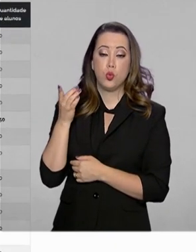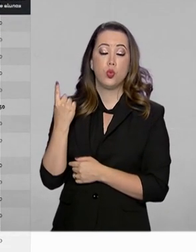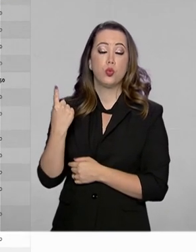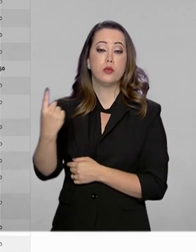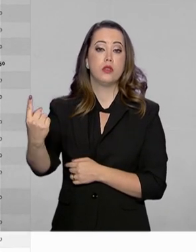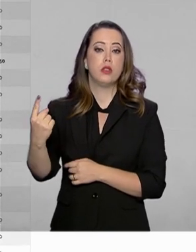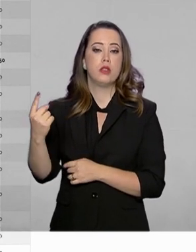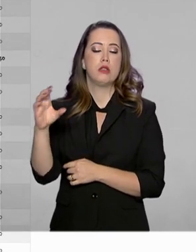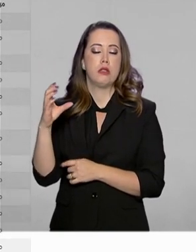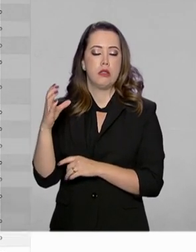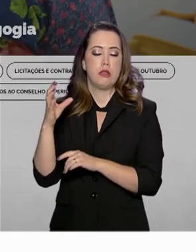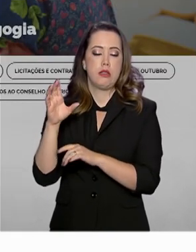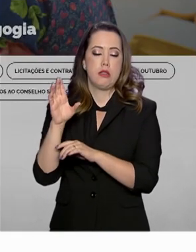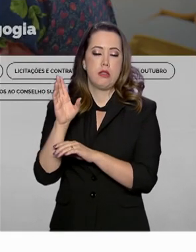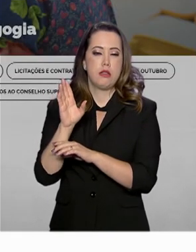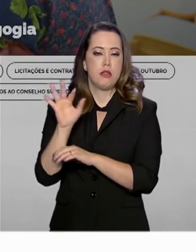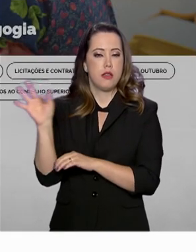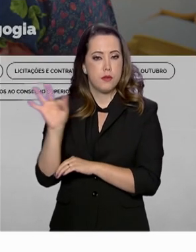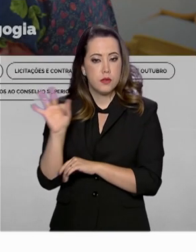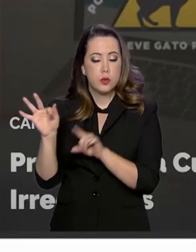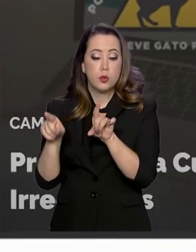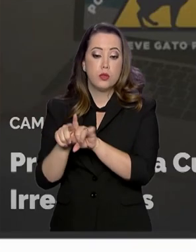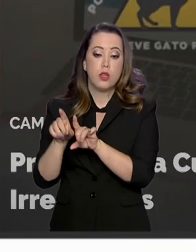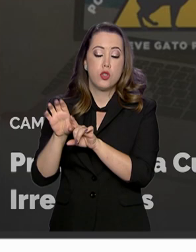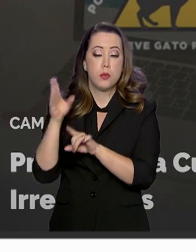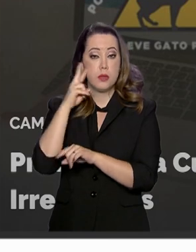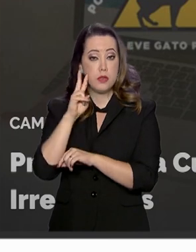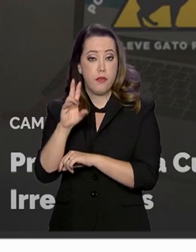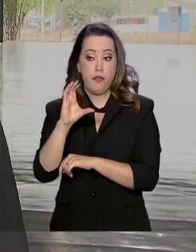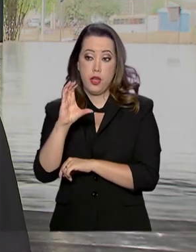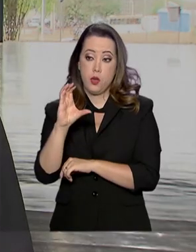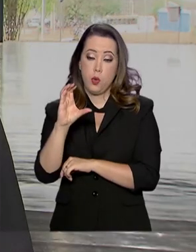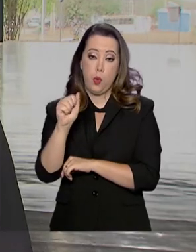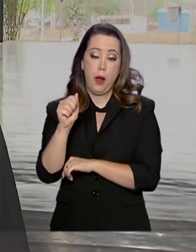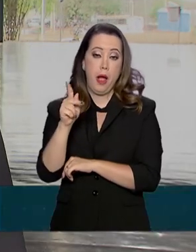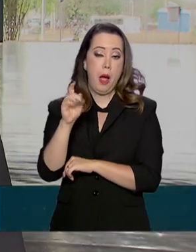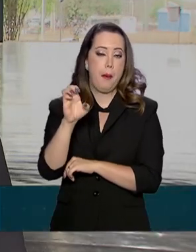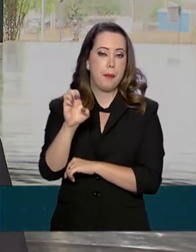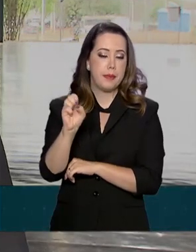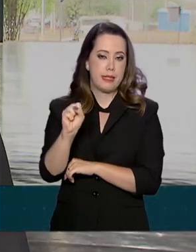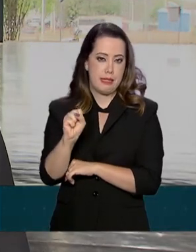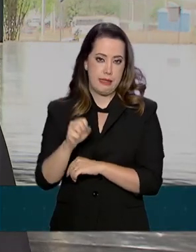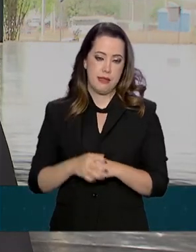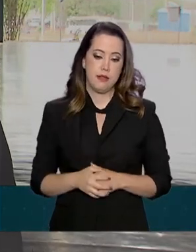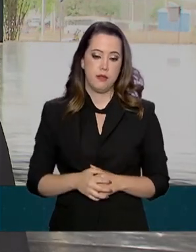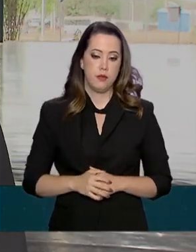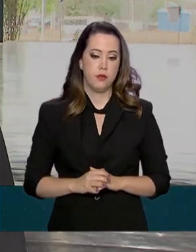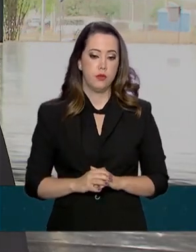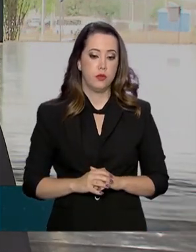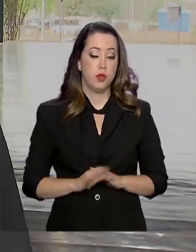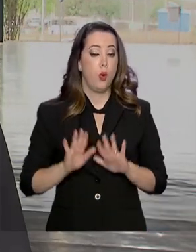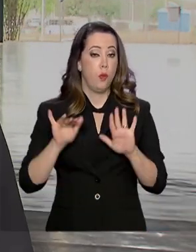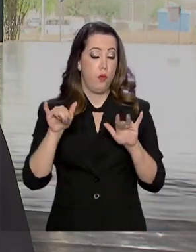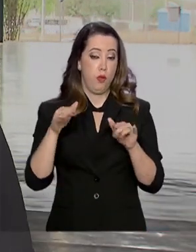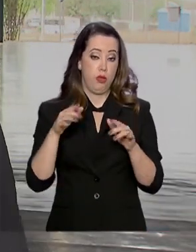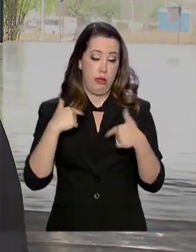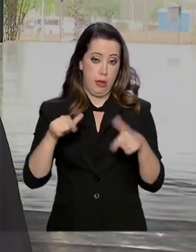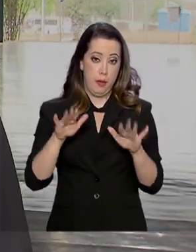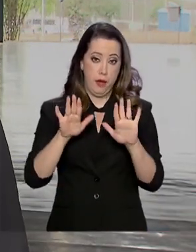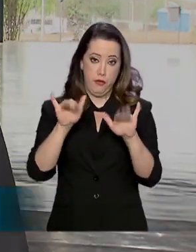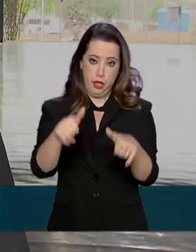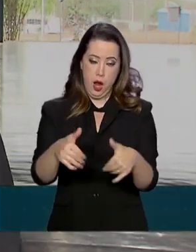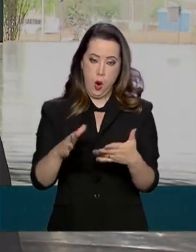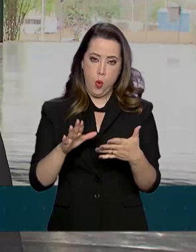lista está disponível na página do CAPES na internet. Quando eles forem fazer o trabalho final, que é uma das exigências do curso,